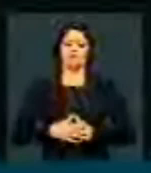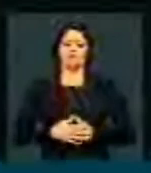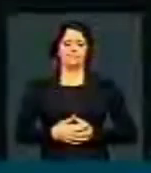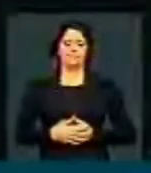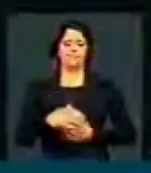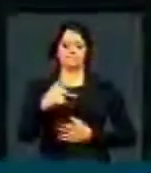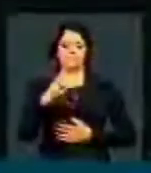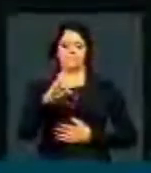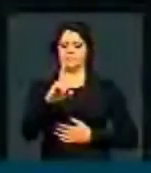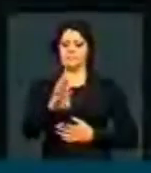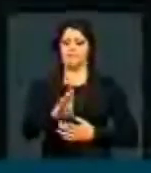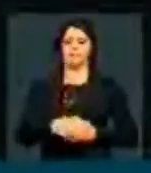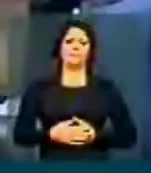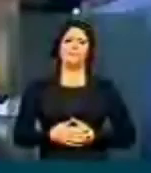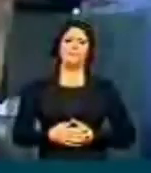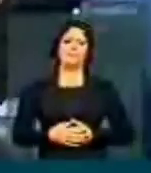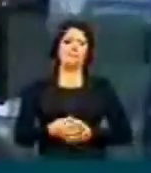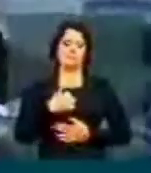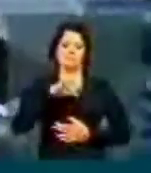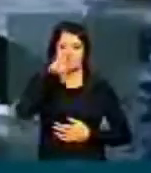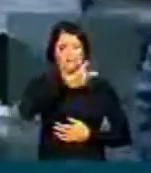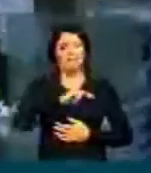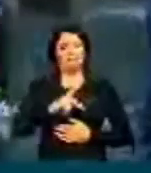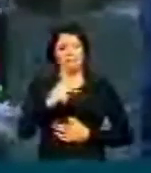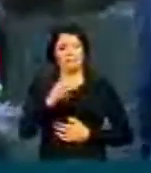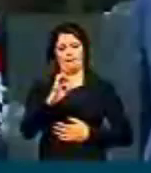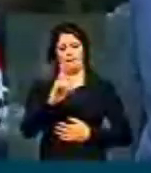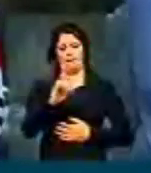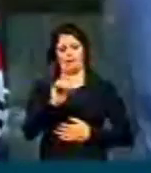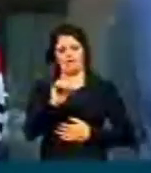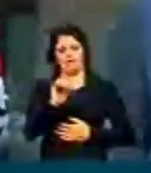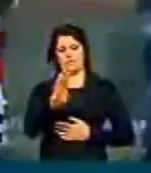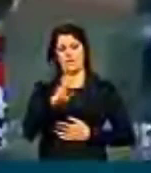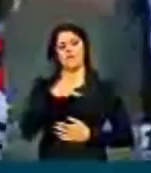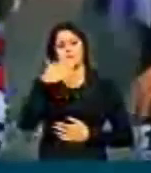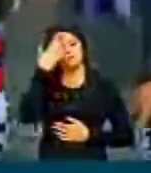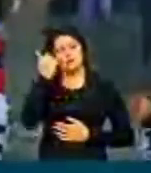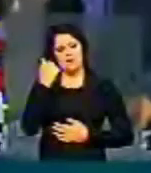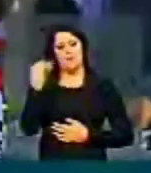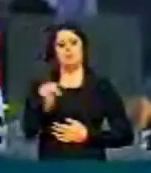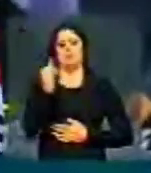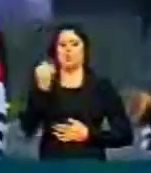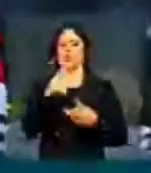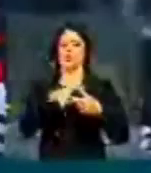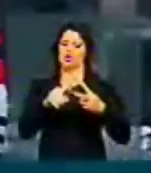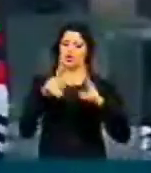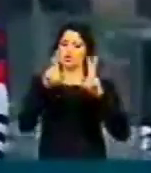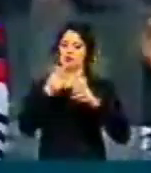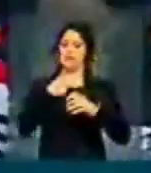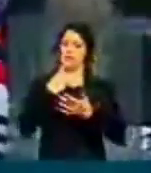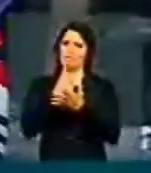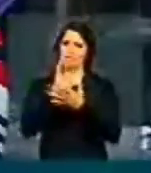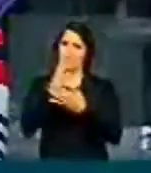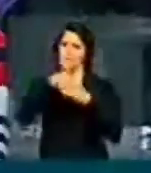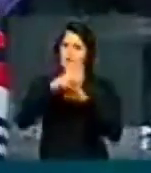PC do B. Senhor presidente, PC do B compreende a importância dos dois temas. Eu, inclusive,